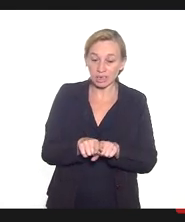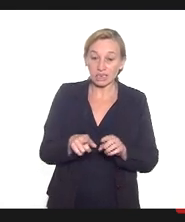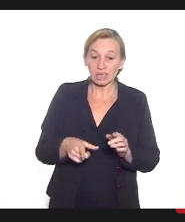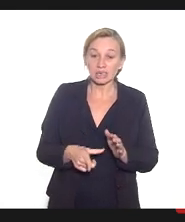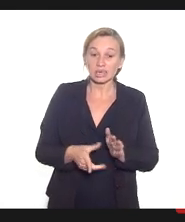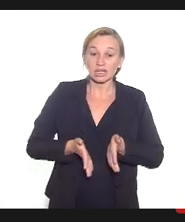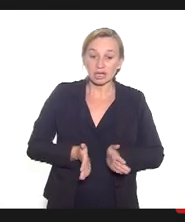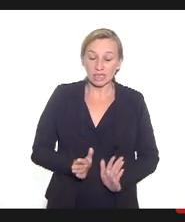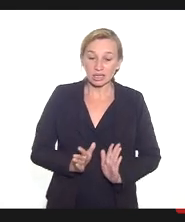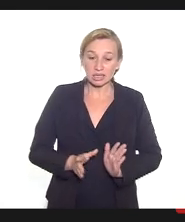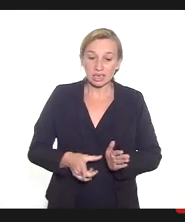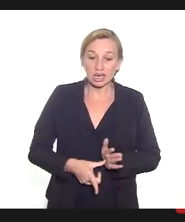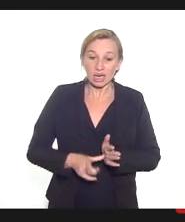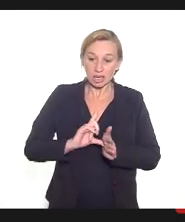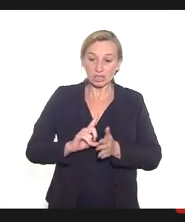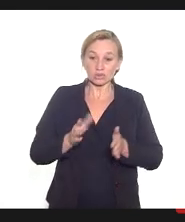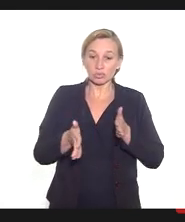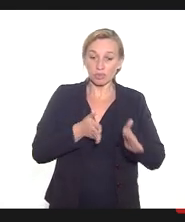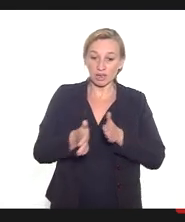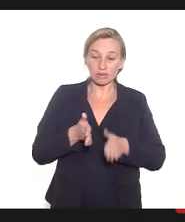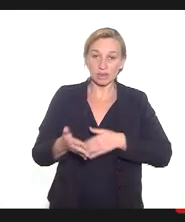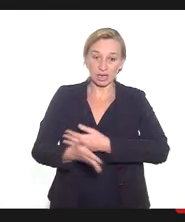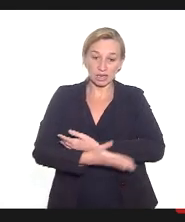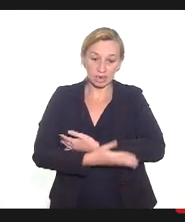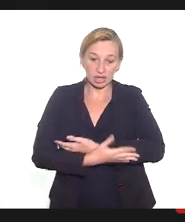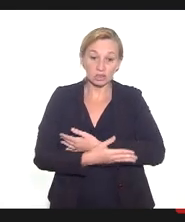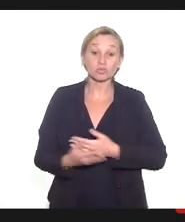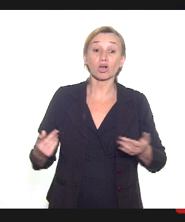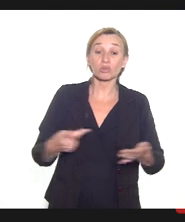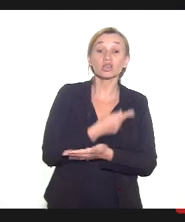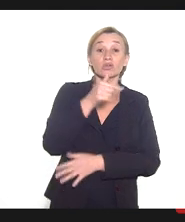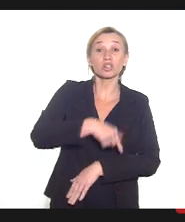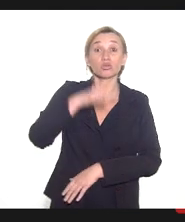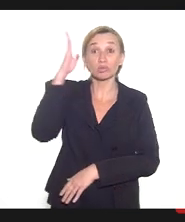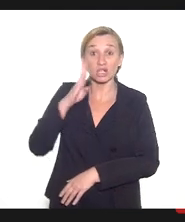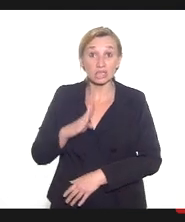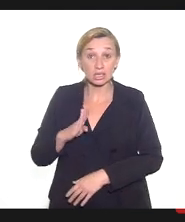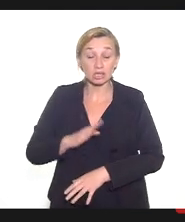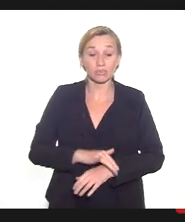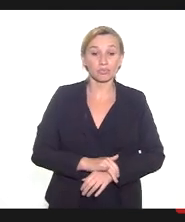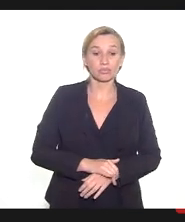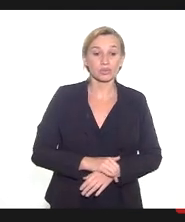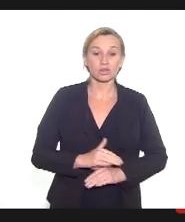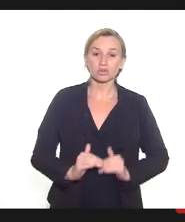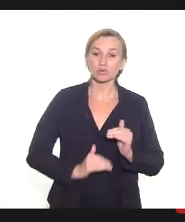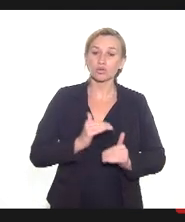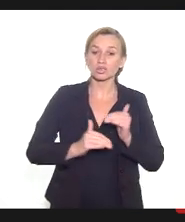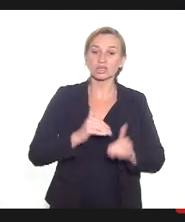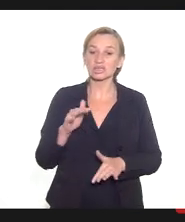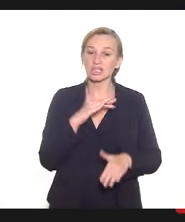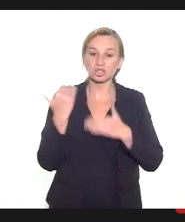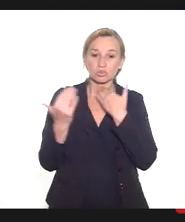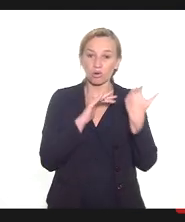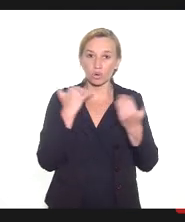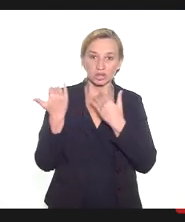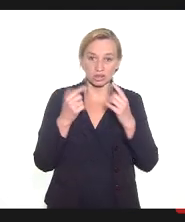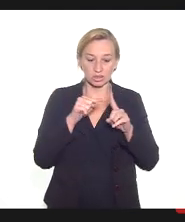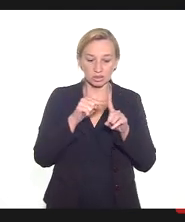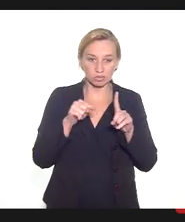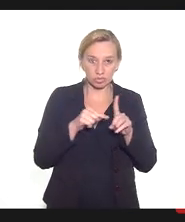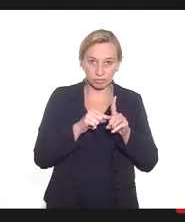E, para ser mais rápida, o que aconteceu aqui no Brasil em termos de evolução das mortes maternas?